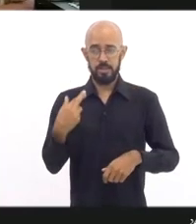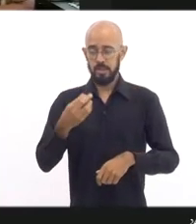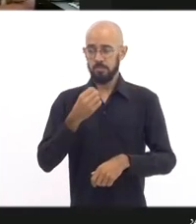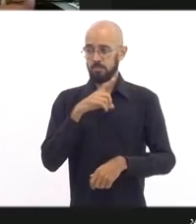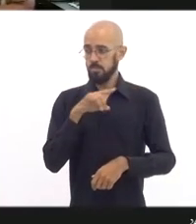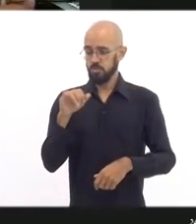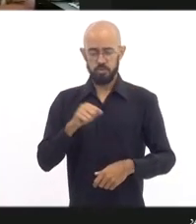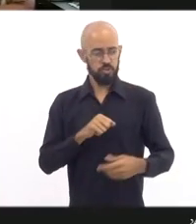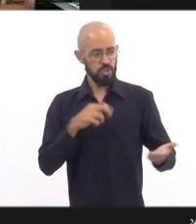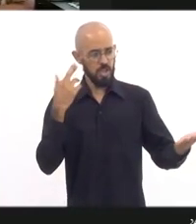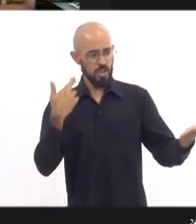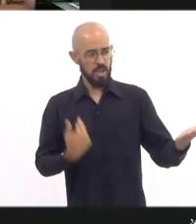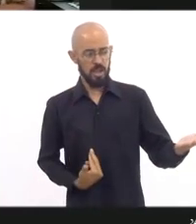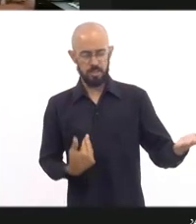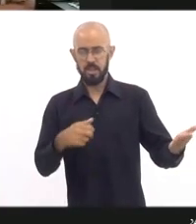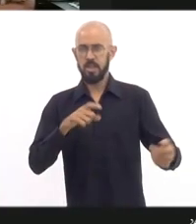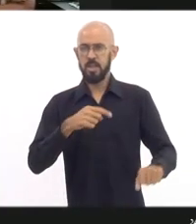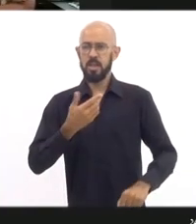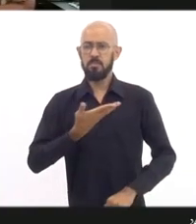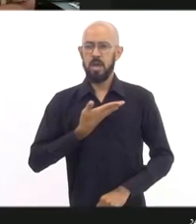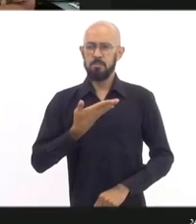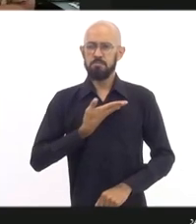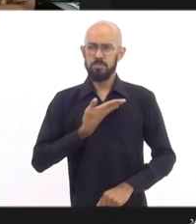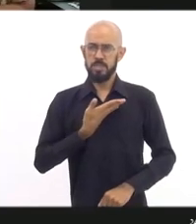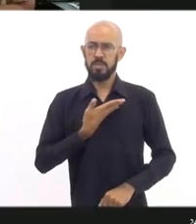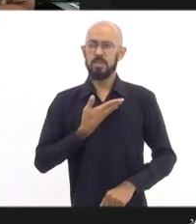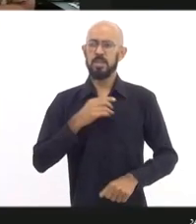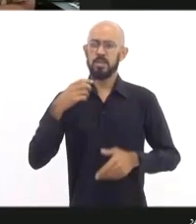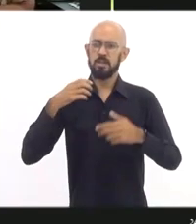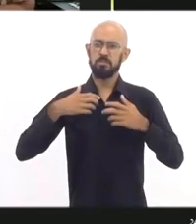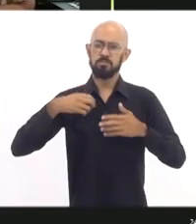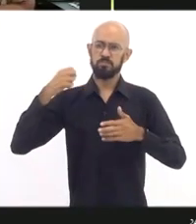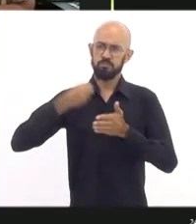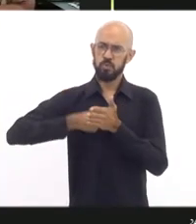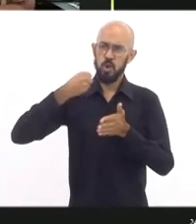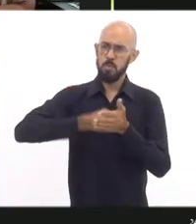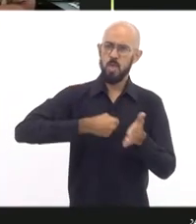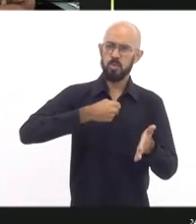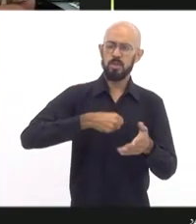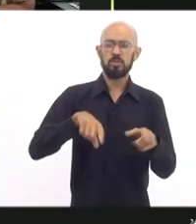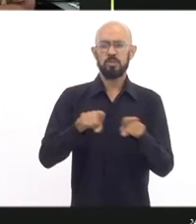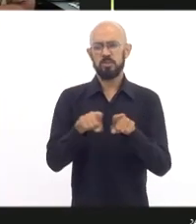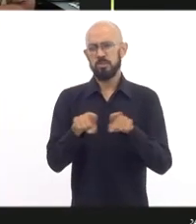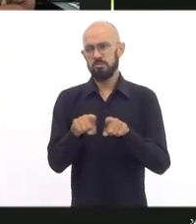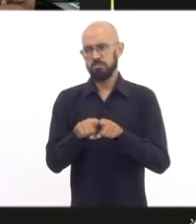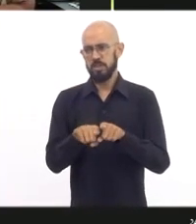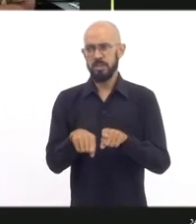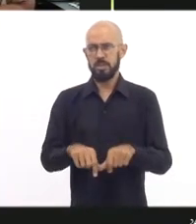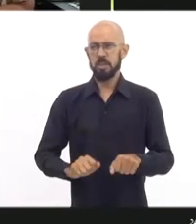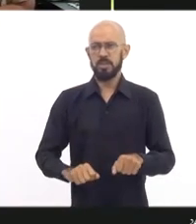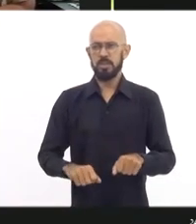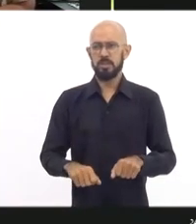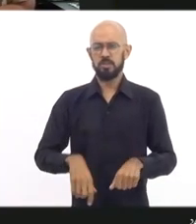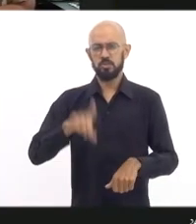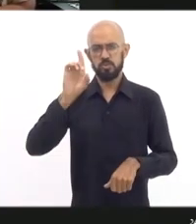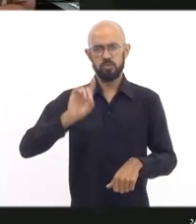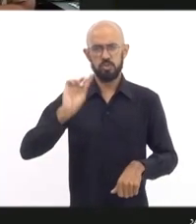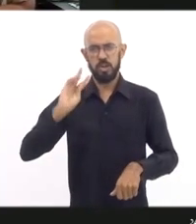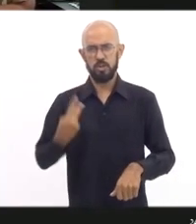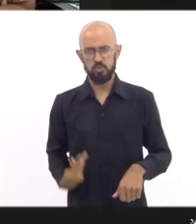Renata é uma querida companheira, uma militante. Bom dia, senhor presidente, bom dia a todos e a todas.